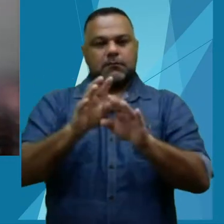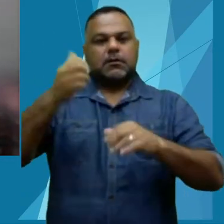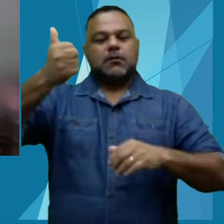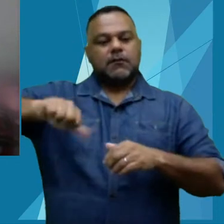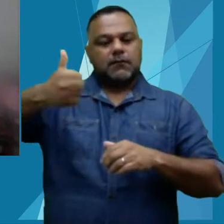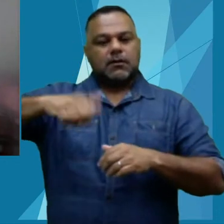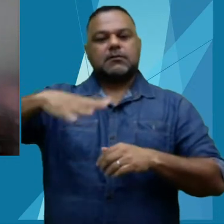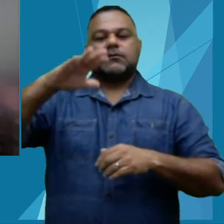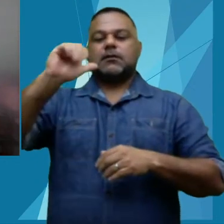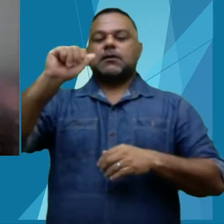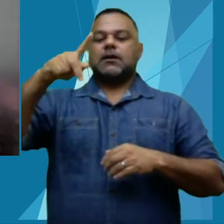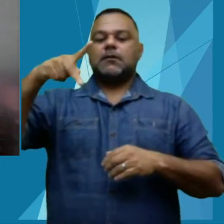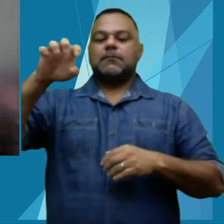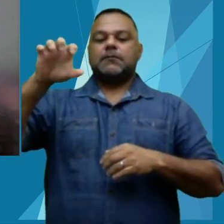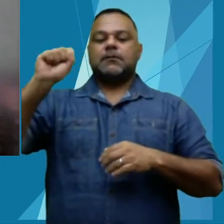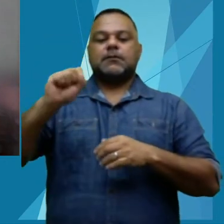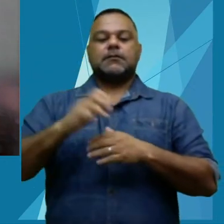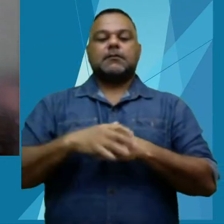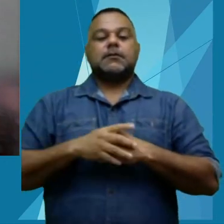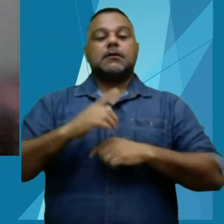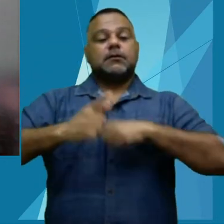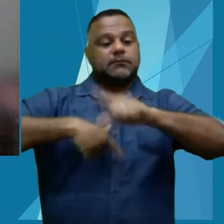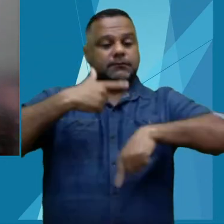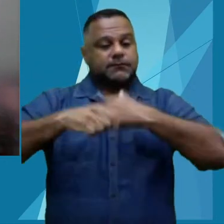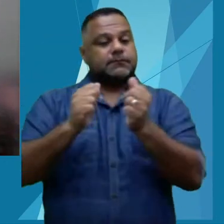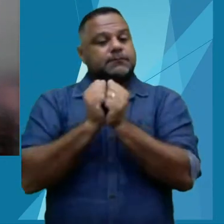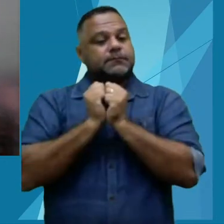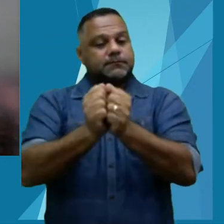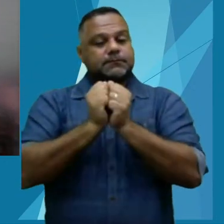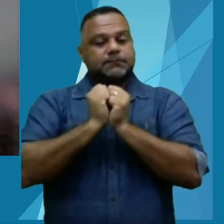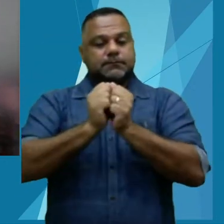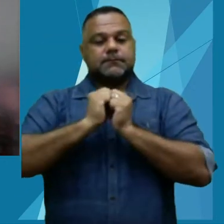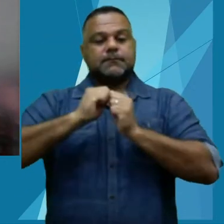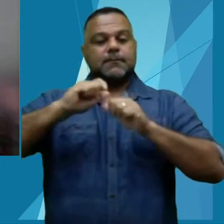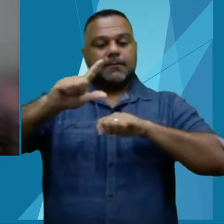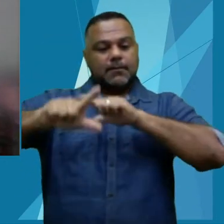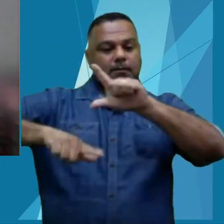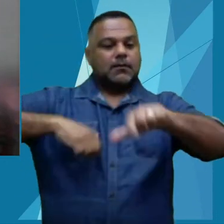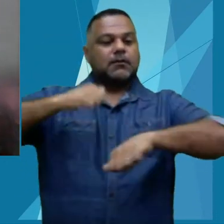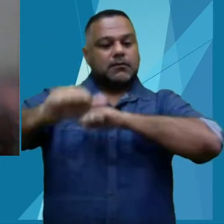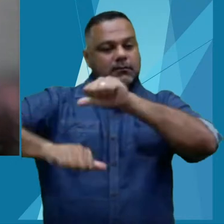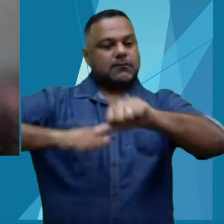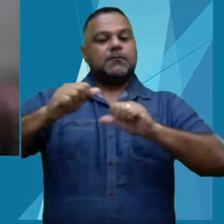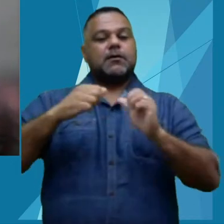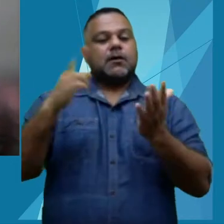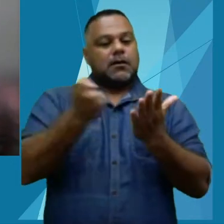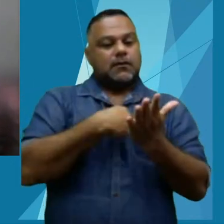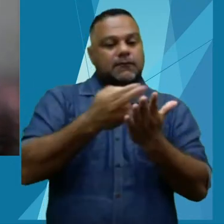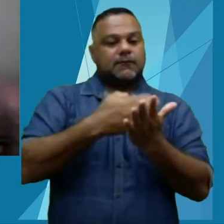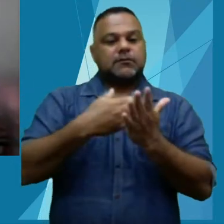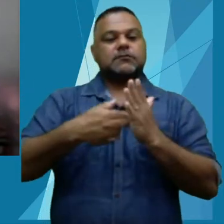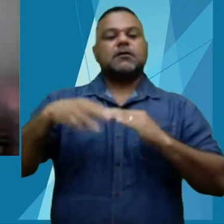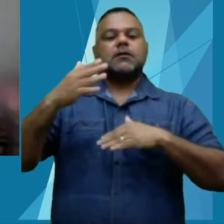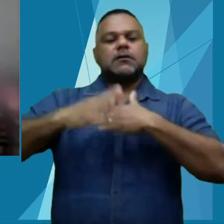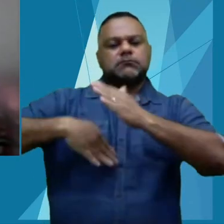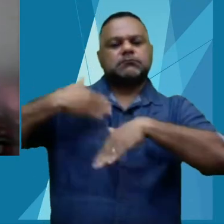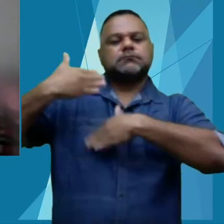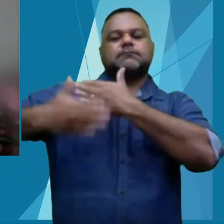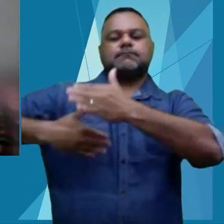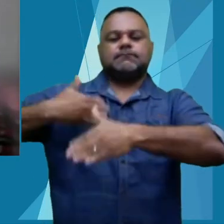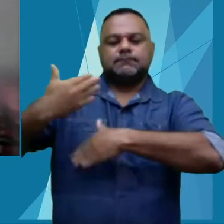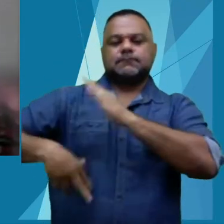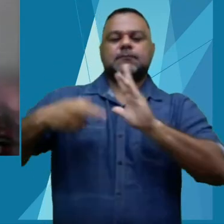CAPES. E mais, trabalharemos juntos para transformar a revista Conexão na Amazônia em um periódico de referência